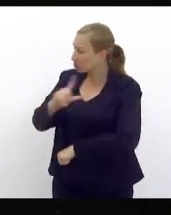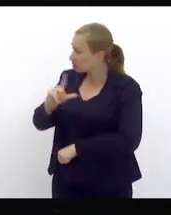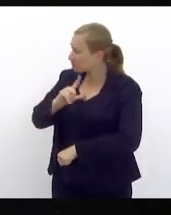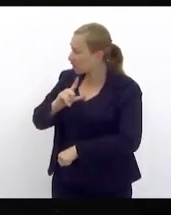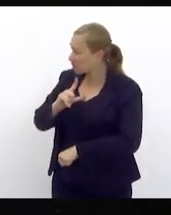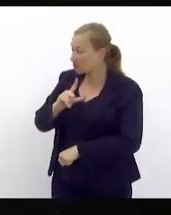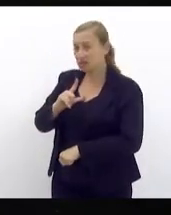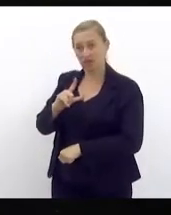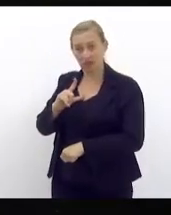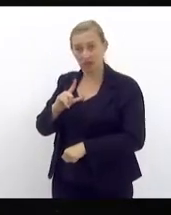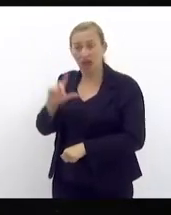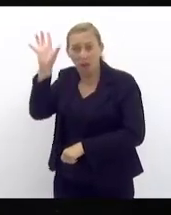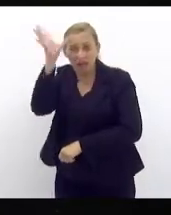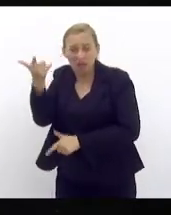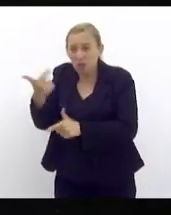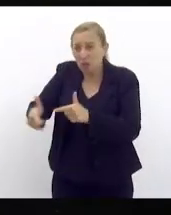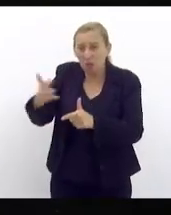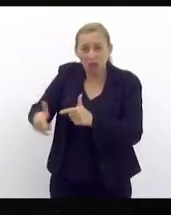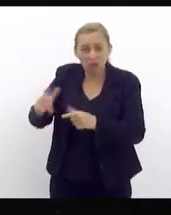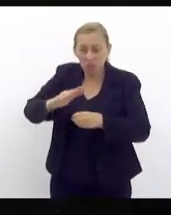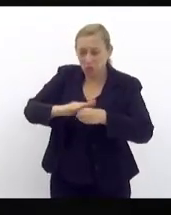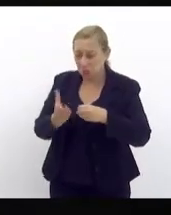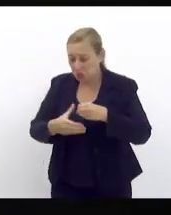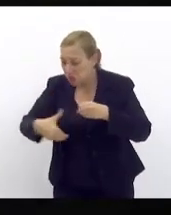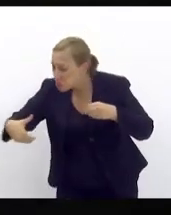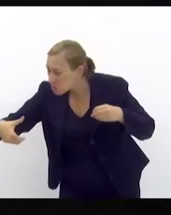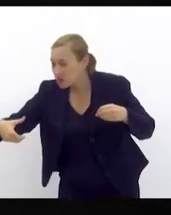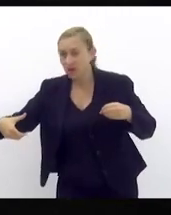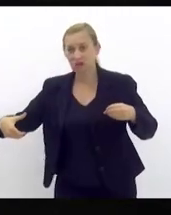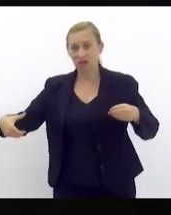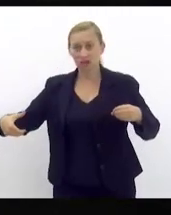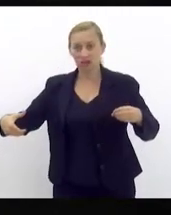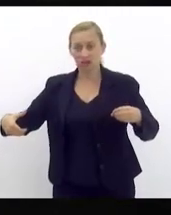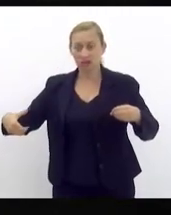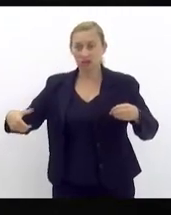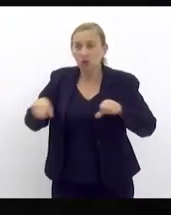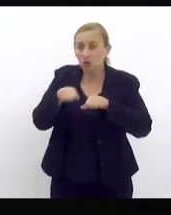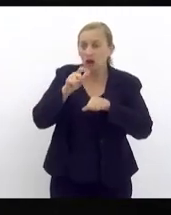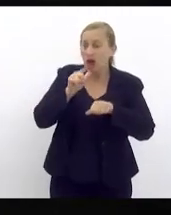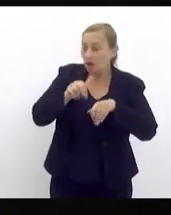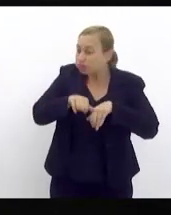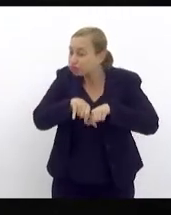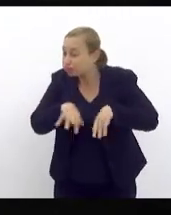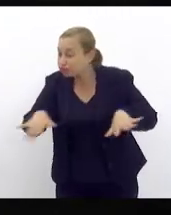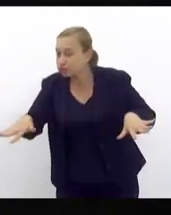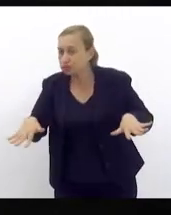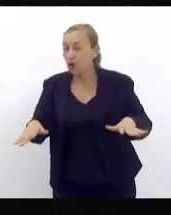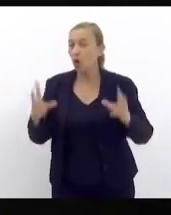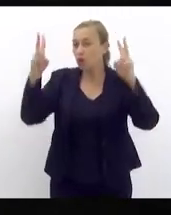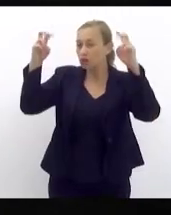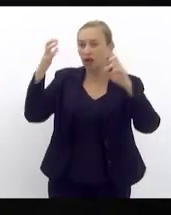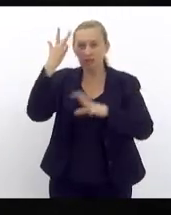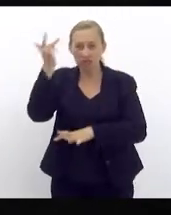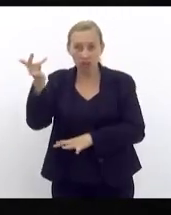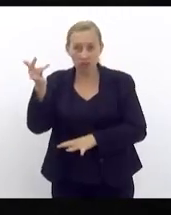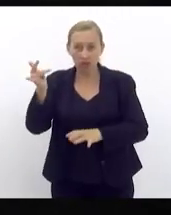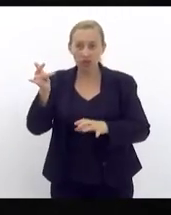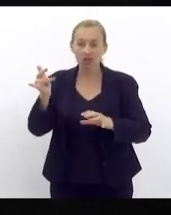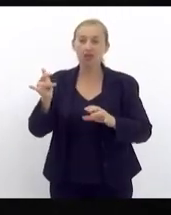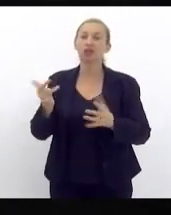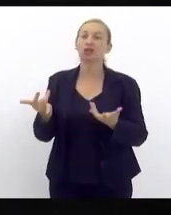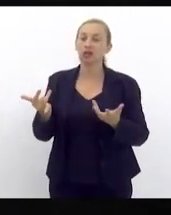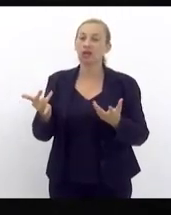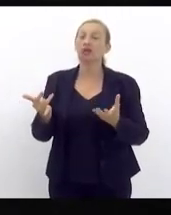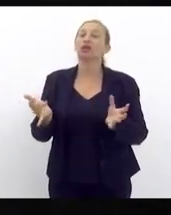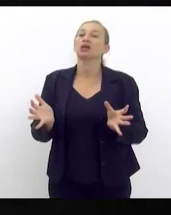empresa para resolver o problema de esgoto para resolver o problema da redistribuição de água então o tema de amanhã da audiência pública